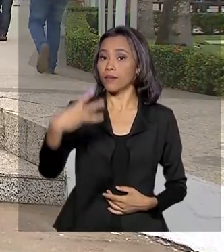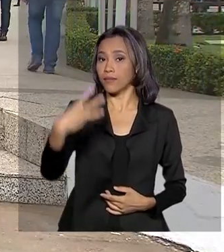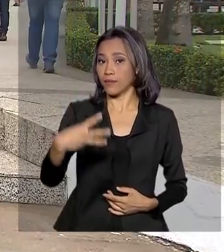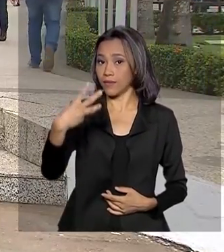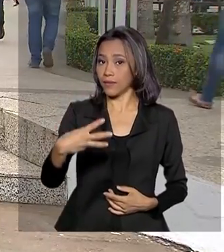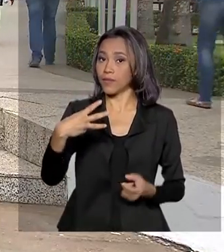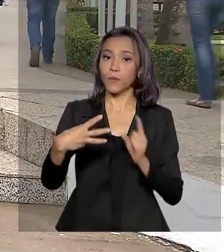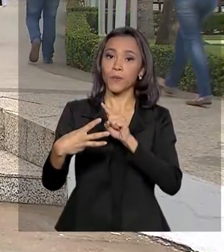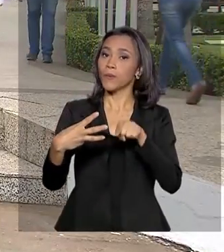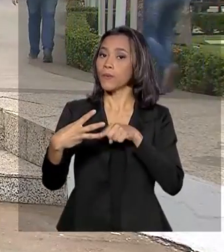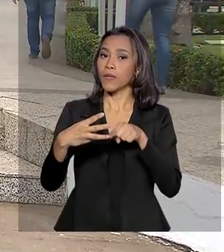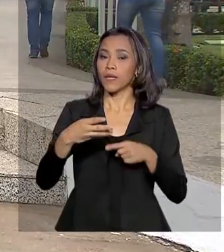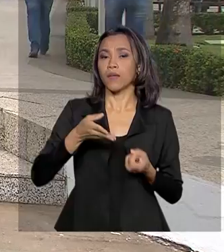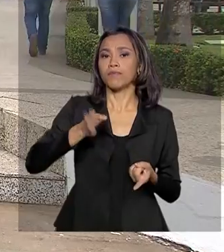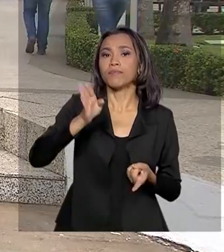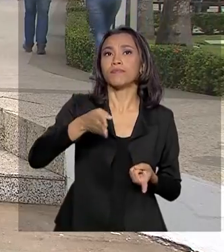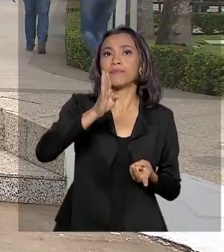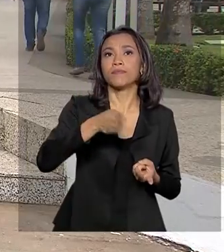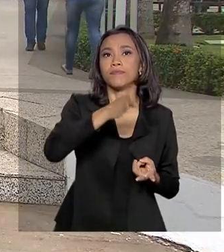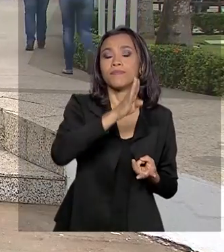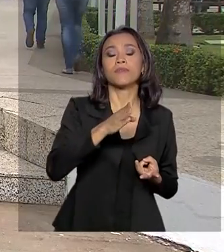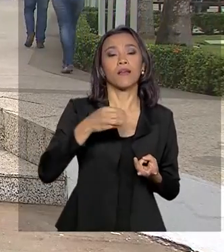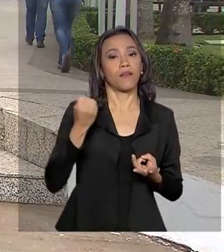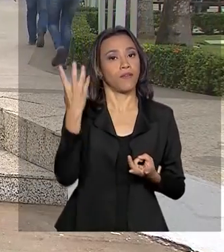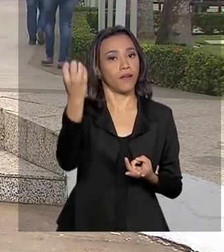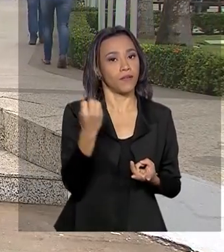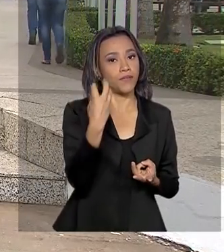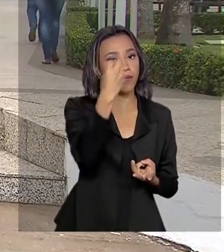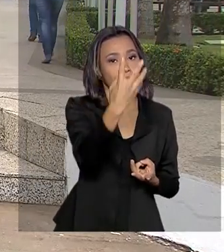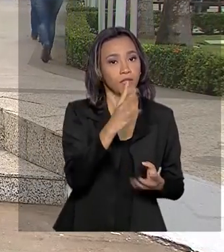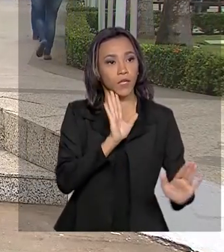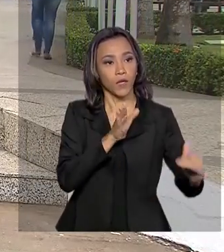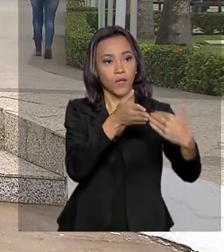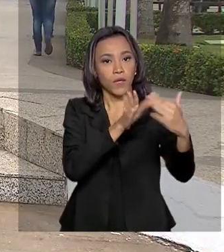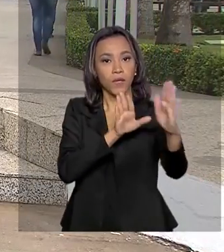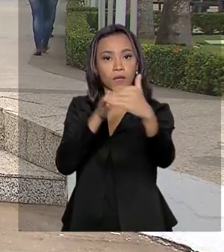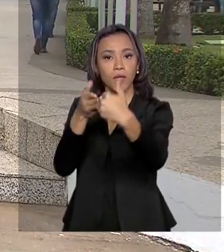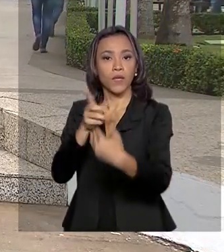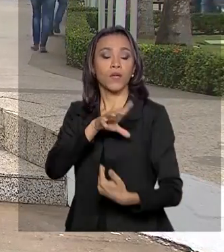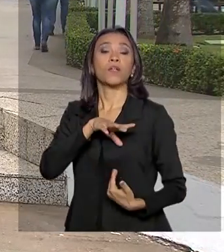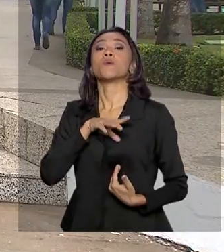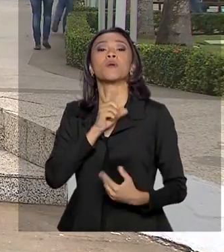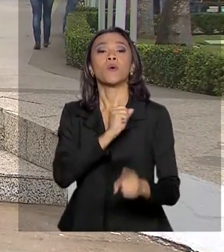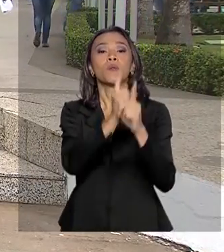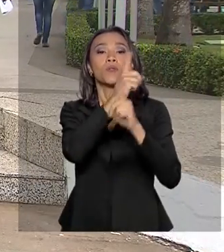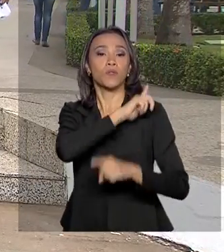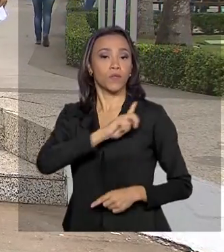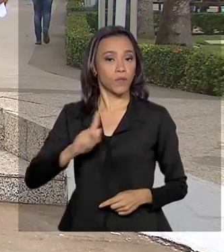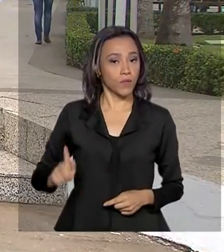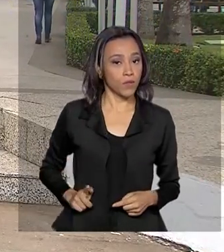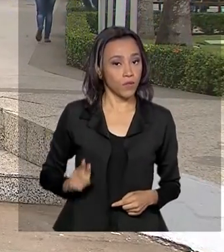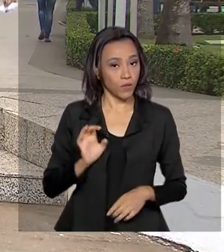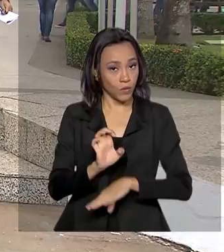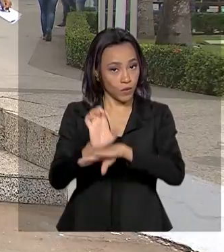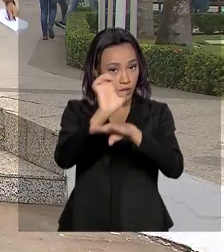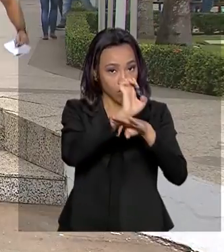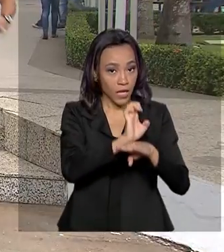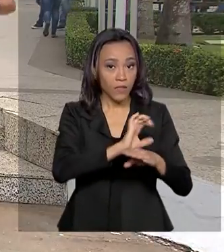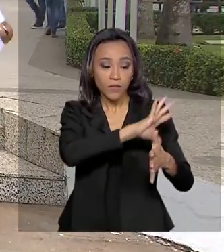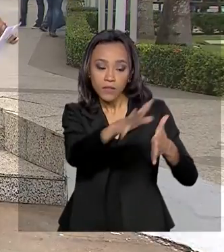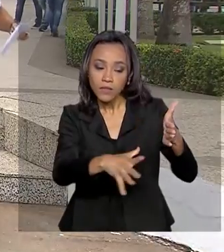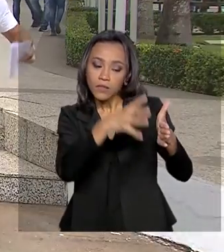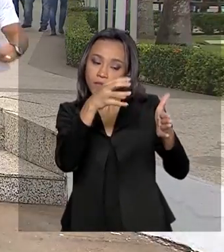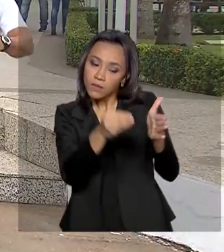rodada de viagens de Mourão, que vem encontrando com os governadores dos estados da Amazônia Legal. A ideia desses